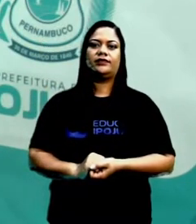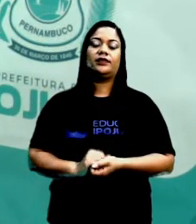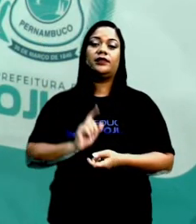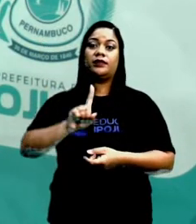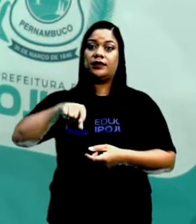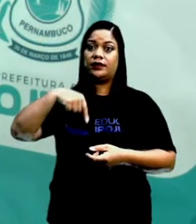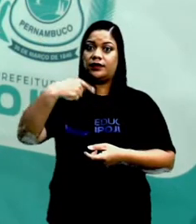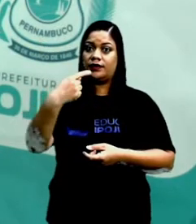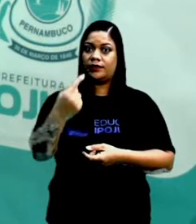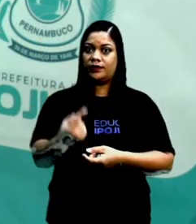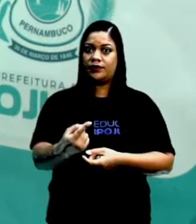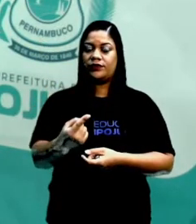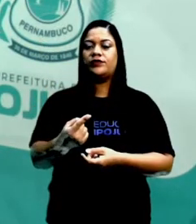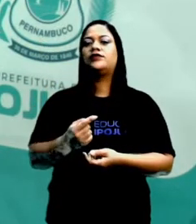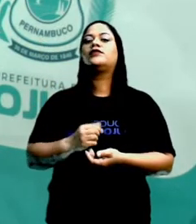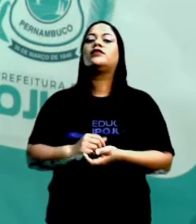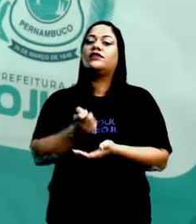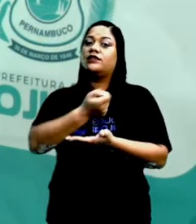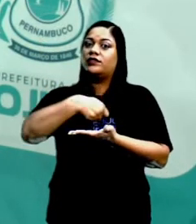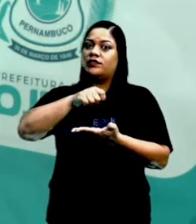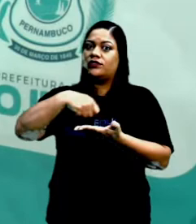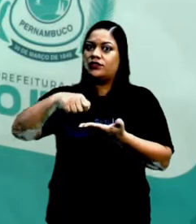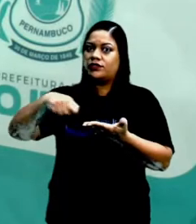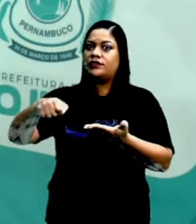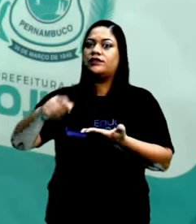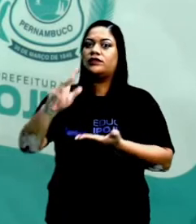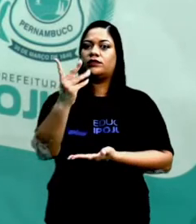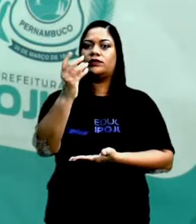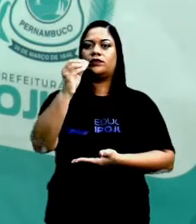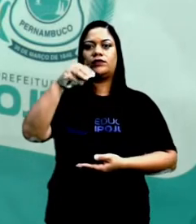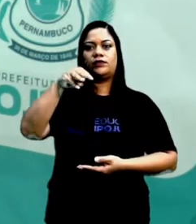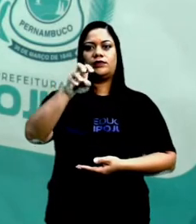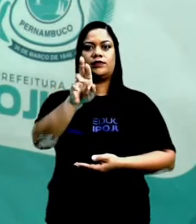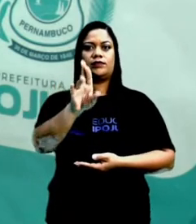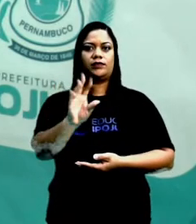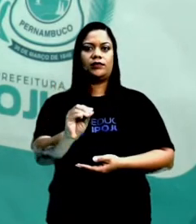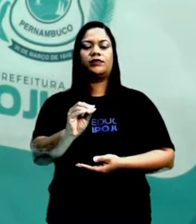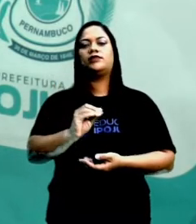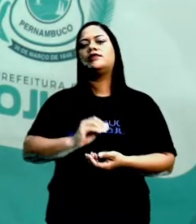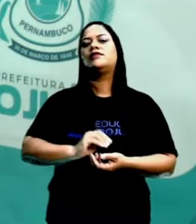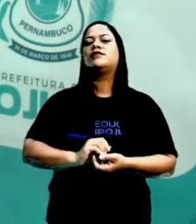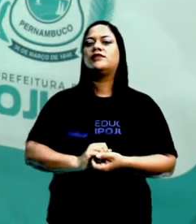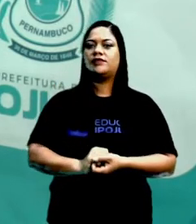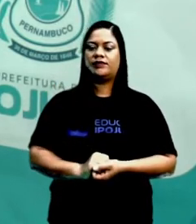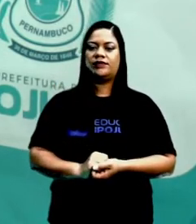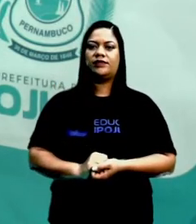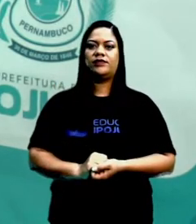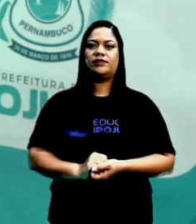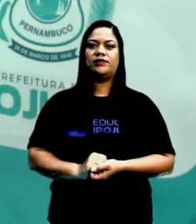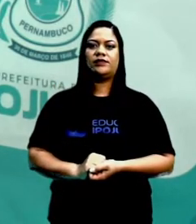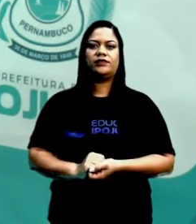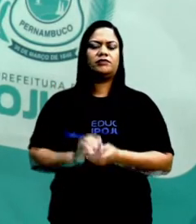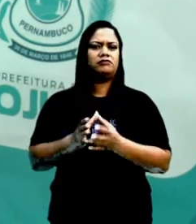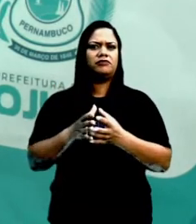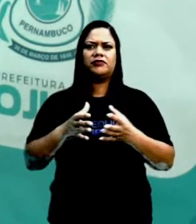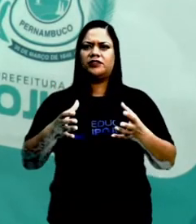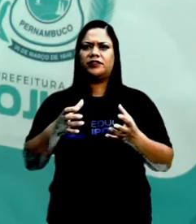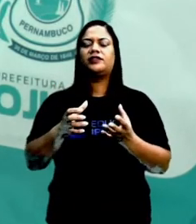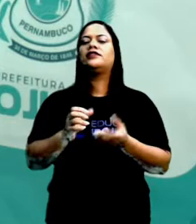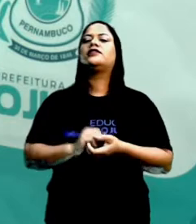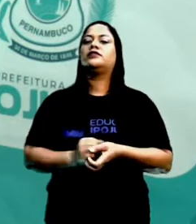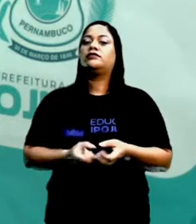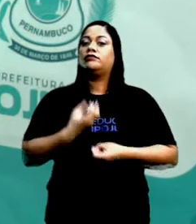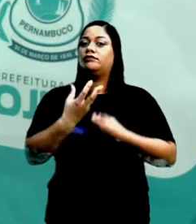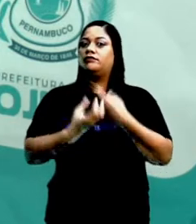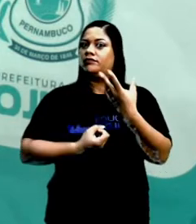é quando Homero vai escrever as obras, né? A Ilíada e a Odisseia, tá? São grandes poemas